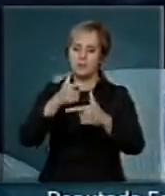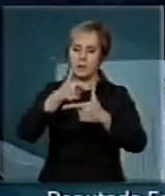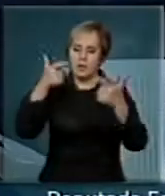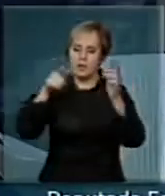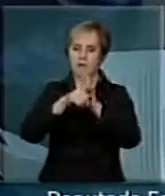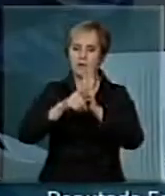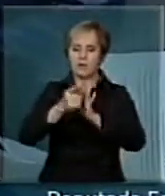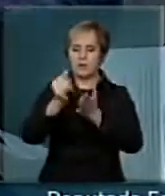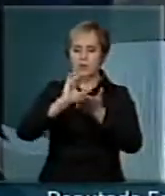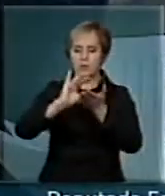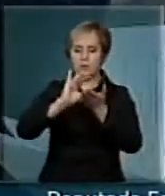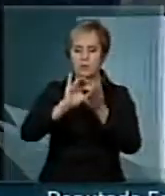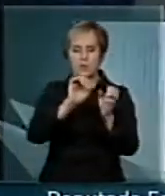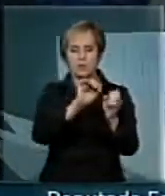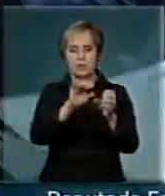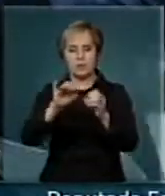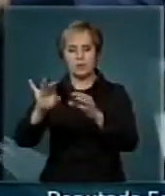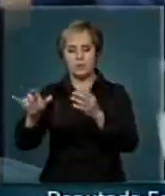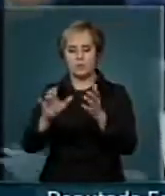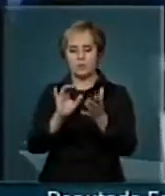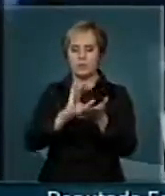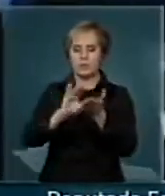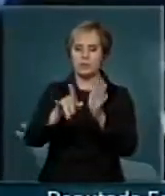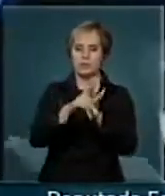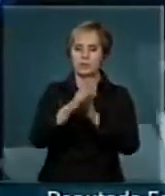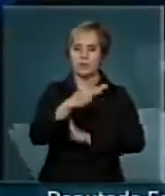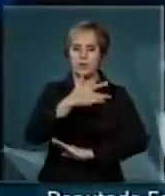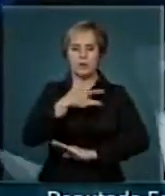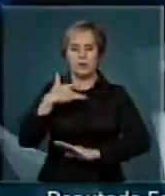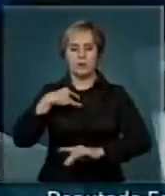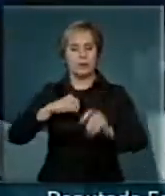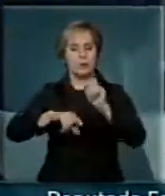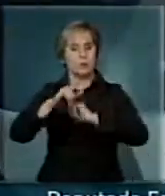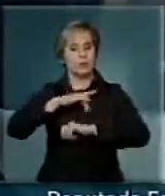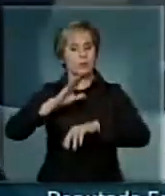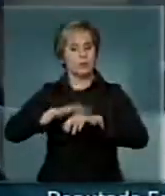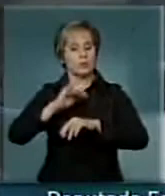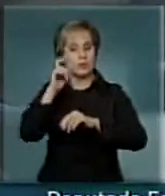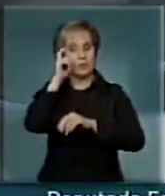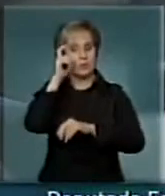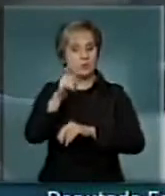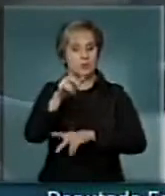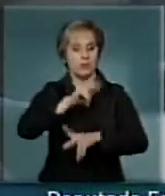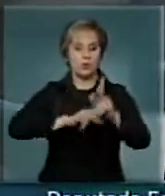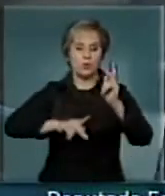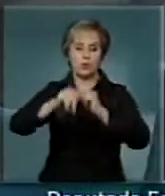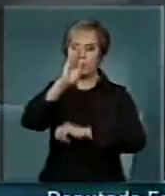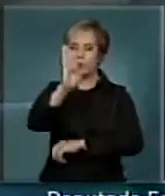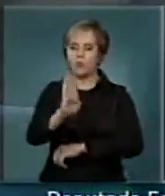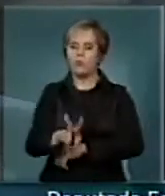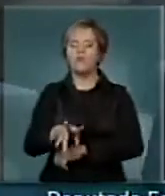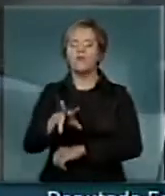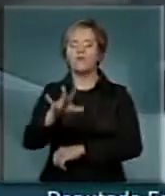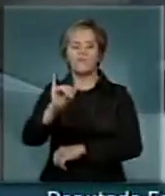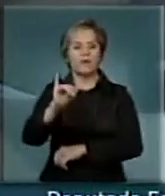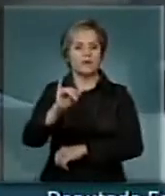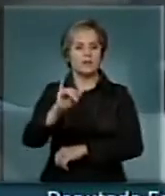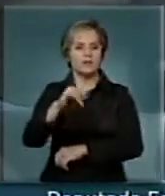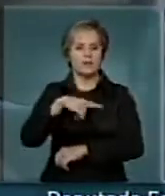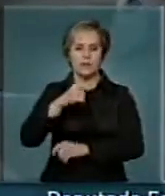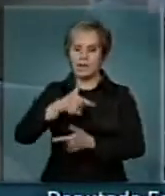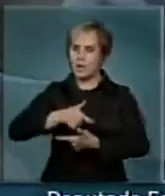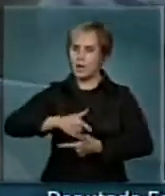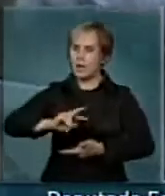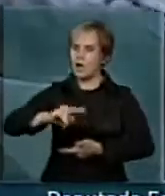verbas para a educação, para a saúde. E o que chama a atenção, o povo brasileiro terá aumento na distribuição de